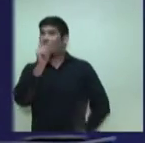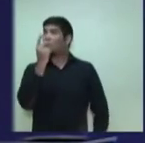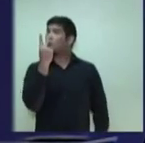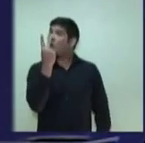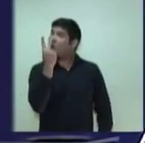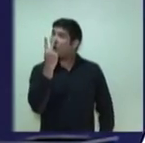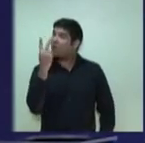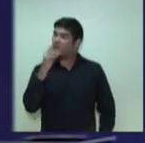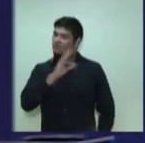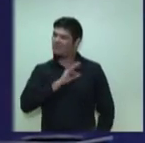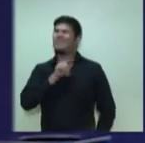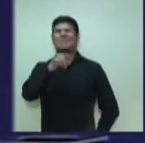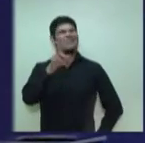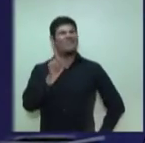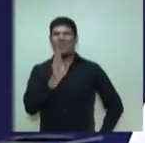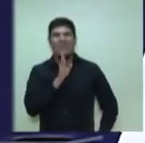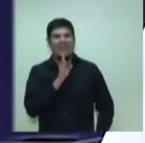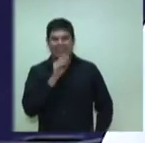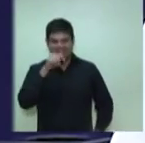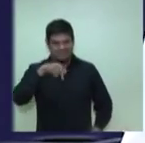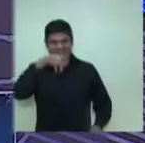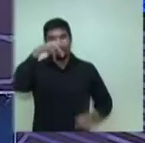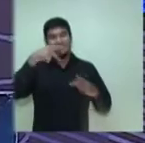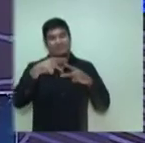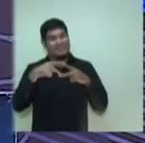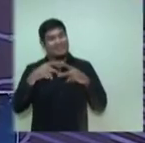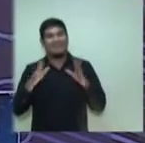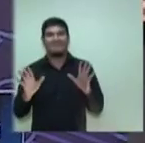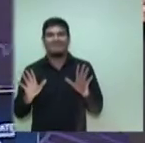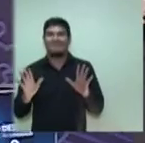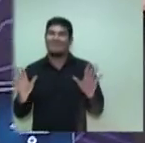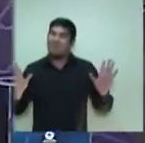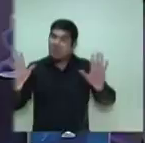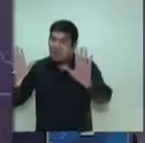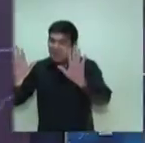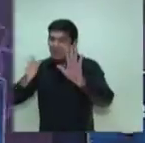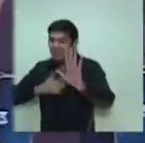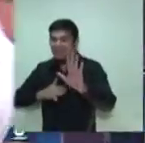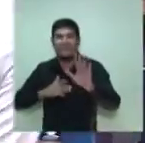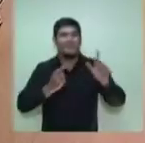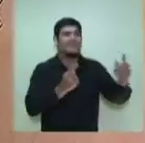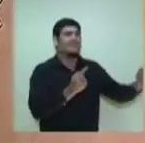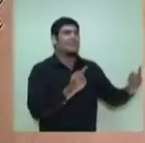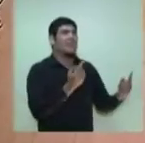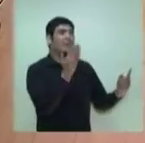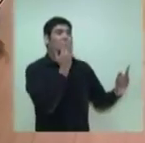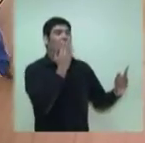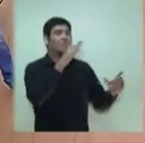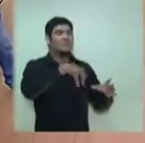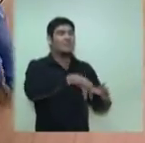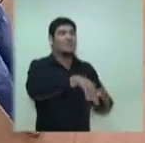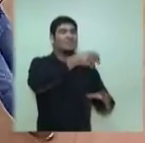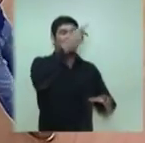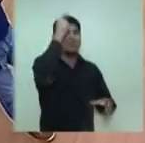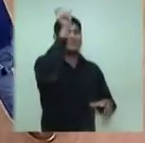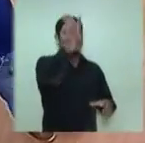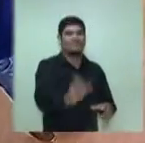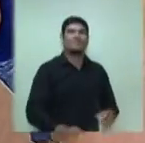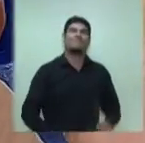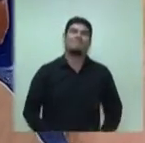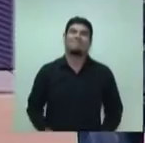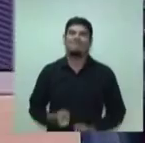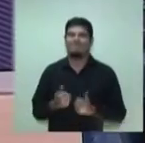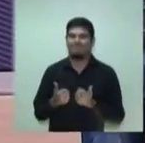escola e quem é prefeito deveria conhecer a administração. Muito obrigado. Eu peço agora que o candidato Arthur Neto venha até aqui e sorteie mais um eleitor. Muito bem.